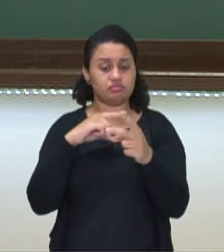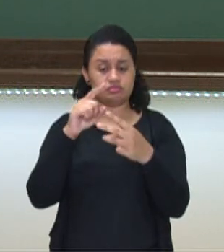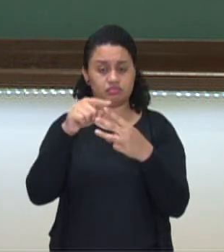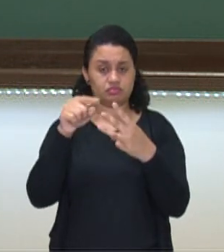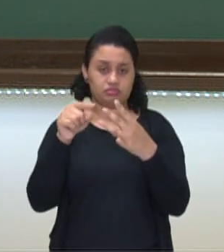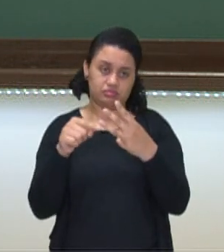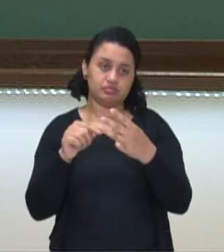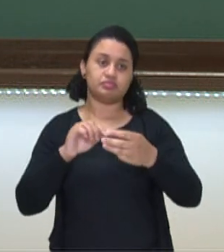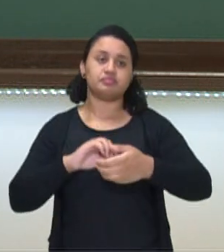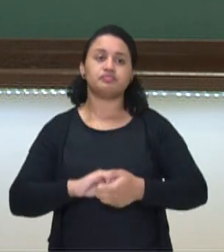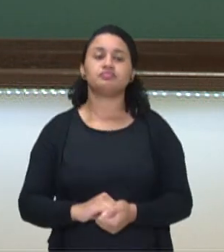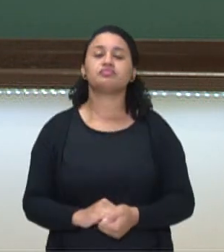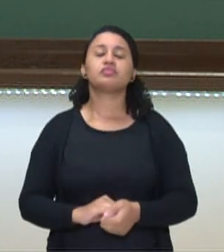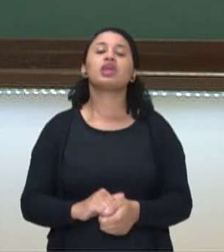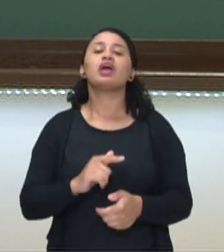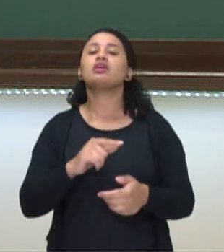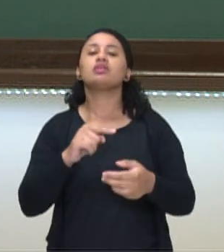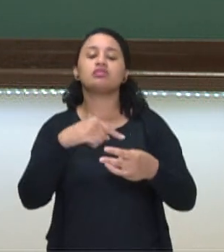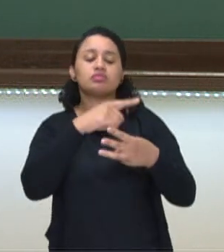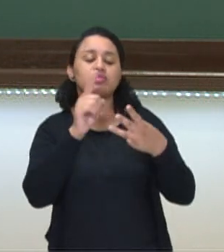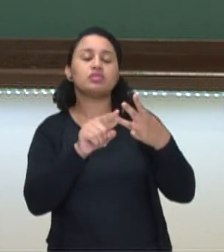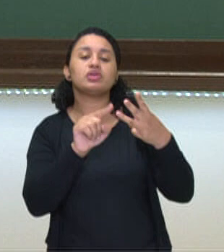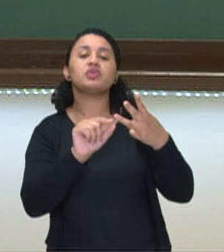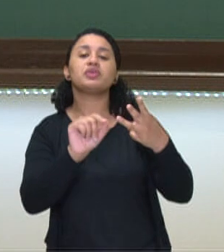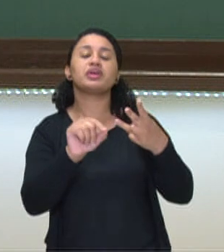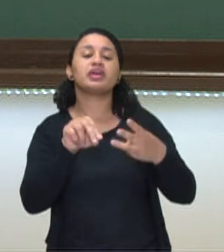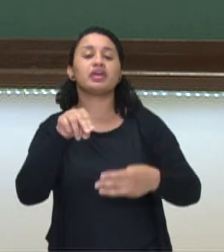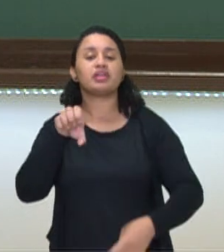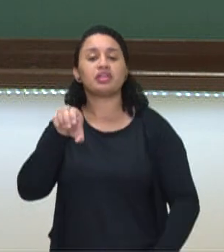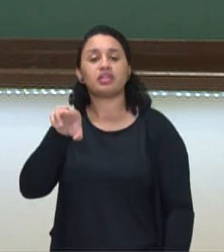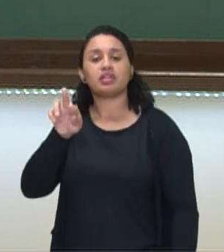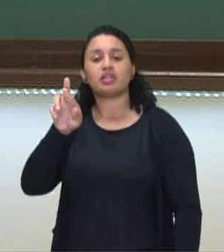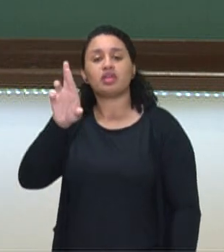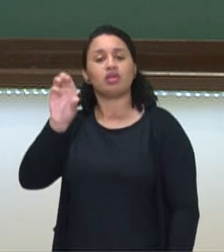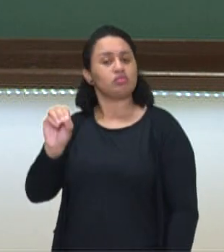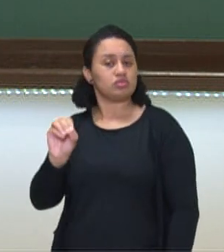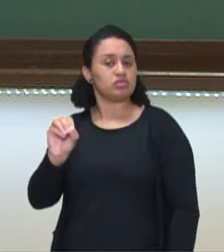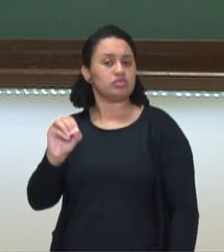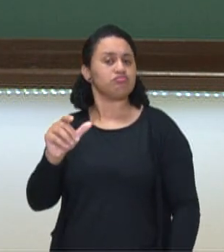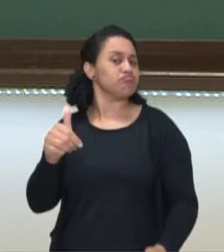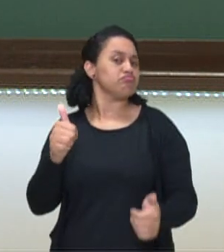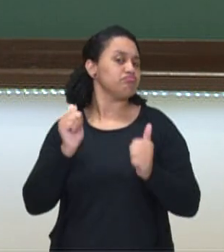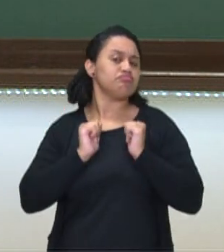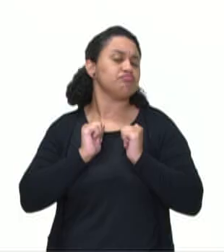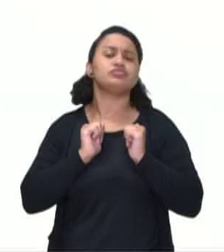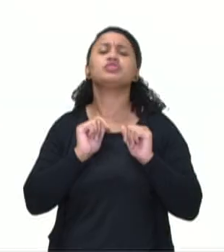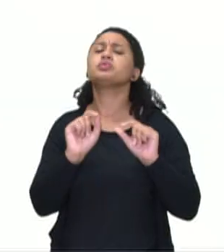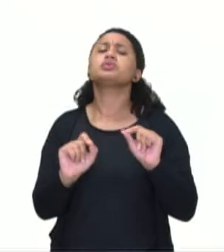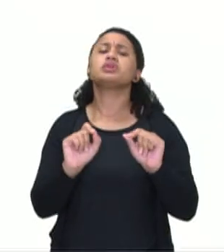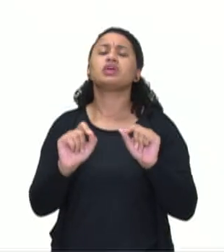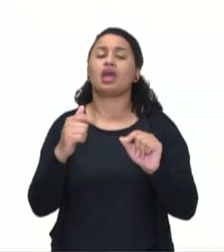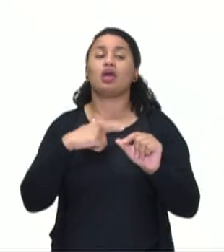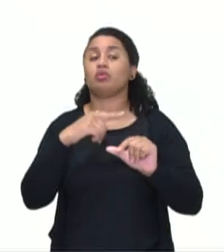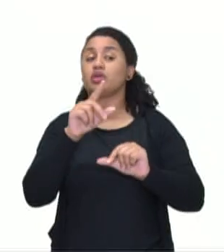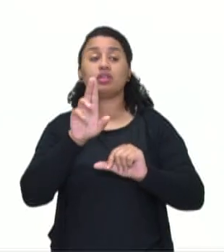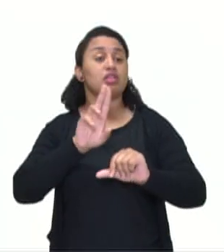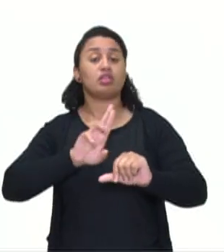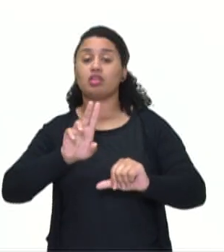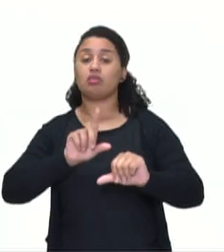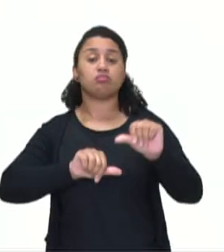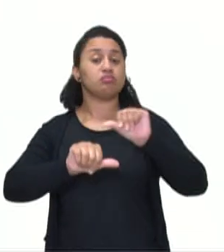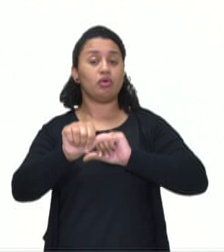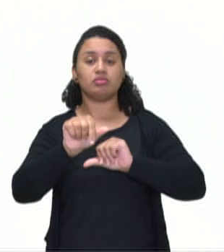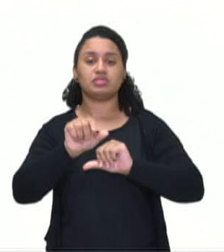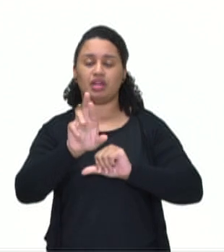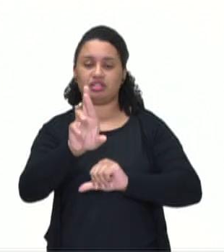aquela propriedade daquele valor que não altera o resultado. Não altera como? Olha lá, se eu falar A mais zero. Bom,